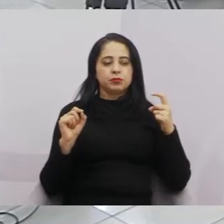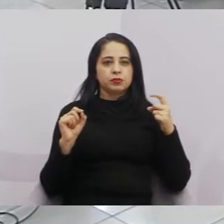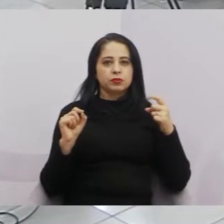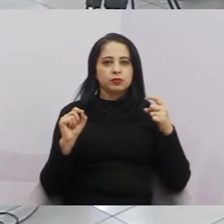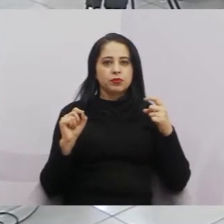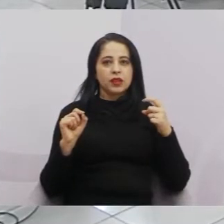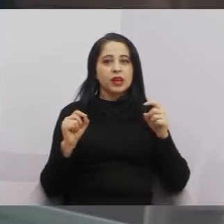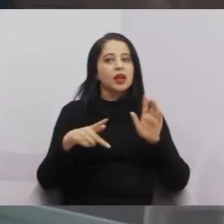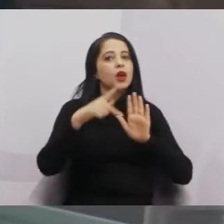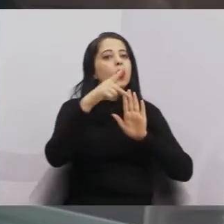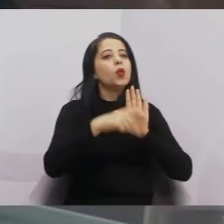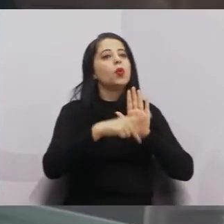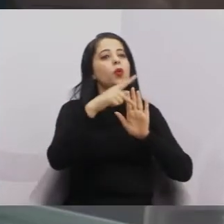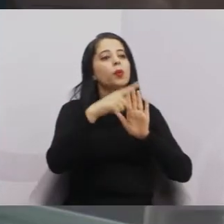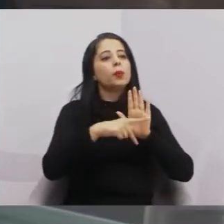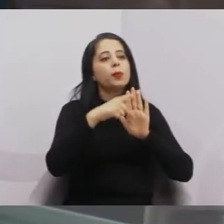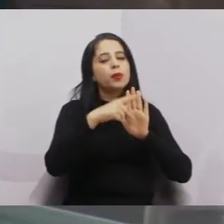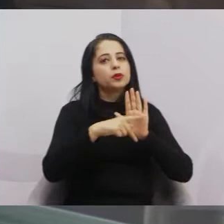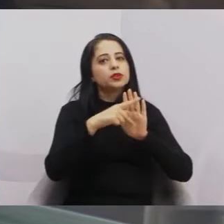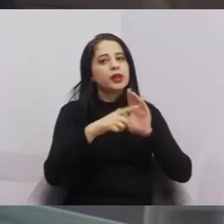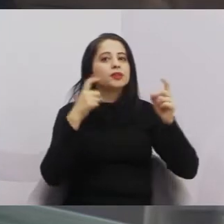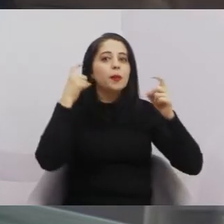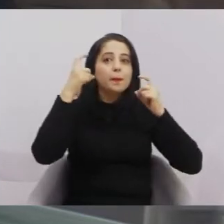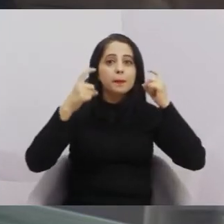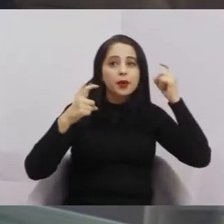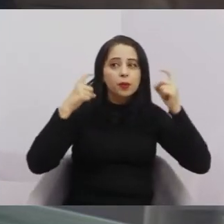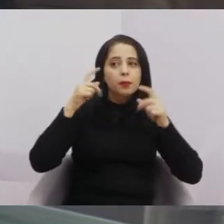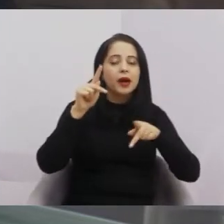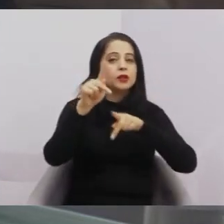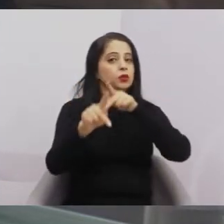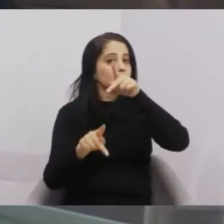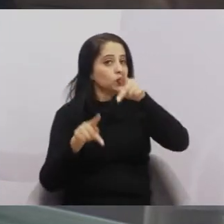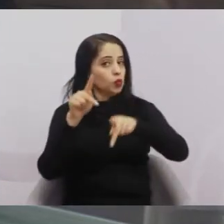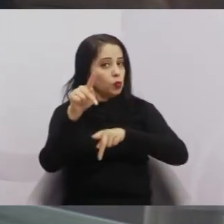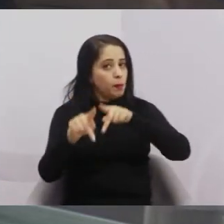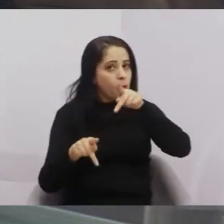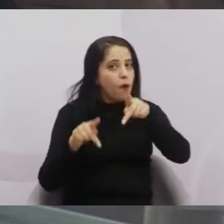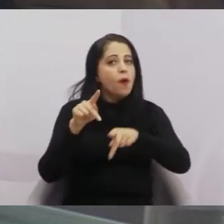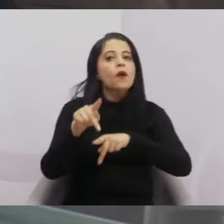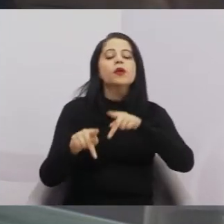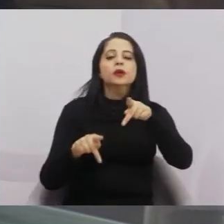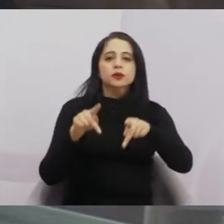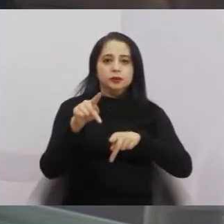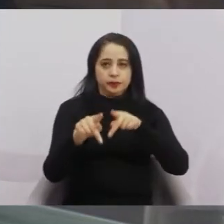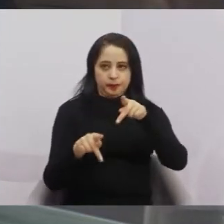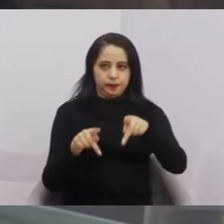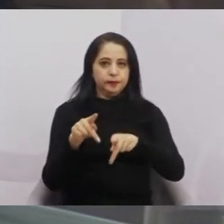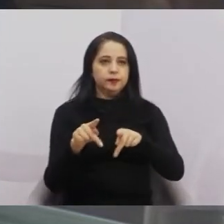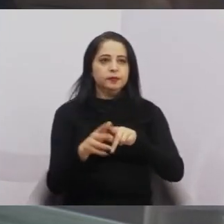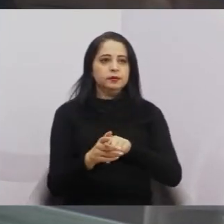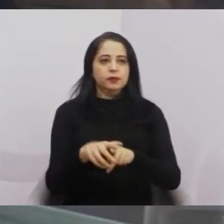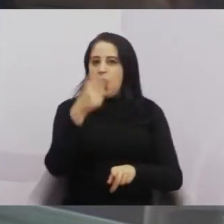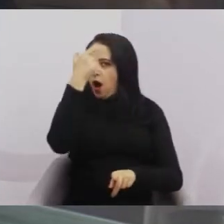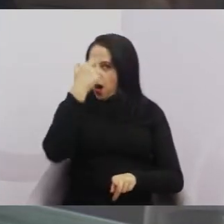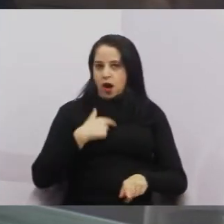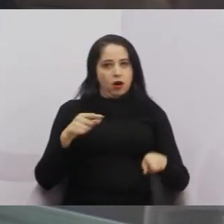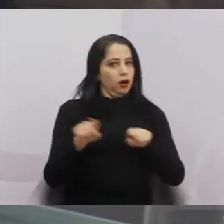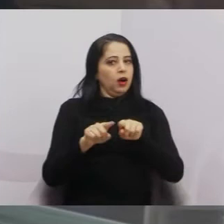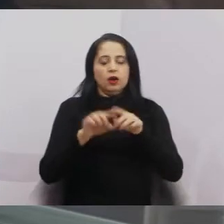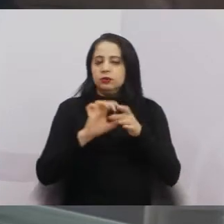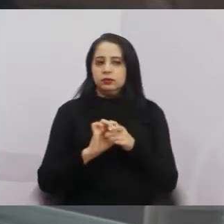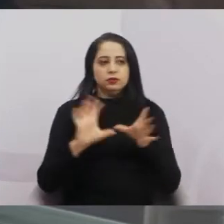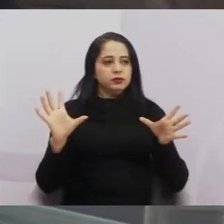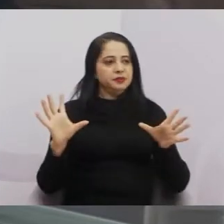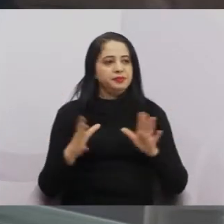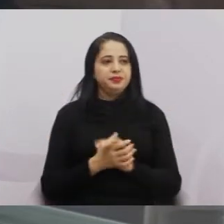dizendo do projeto é preocupado com a população comparecer aqui horário, não desse novo, vereador. Eu estou aqui a qualquer horário,